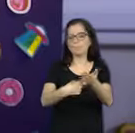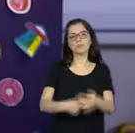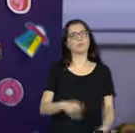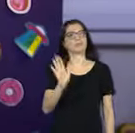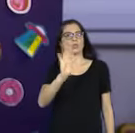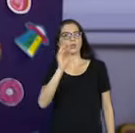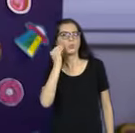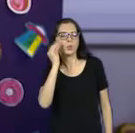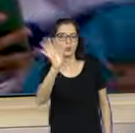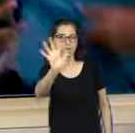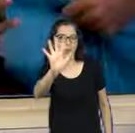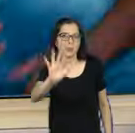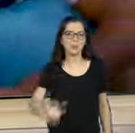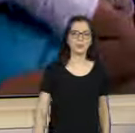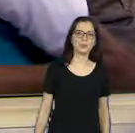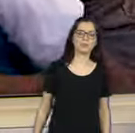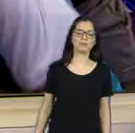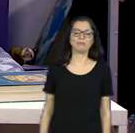Falou, é nóis.